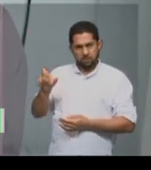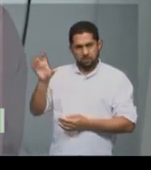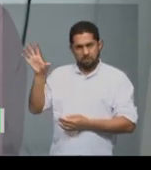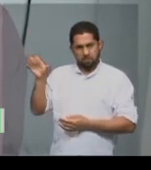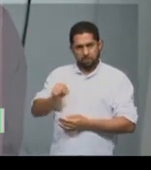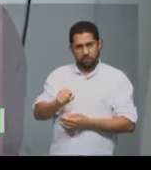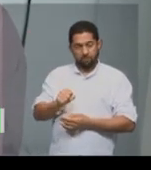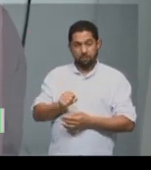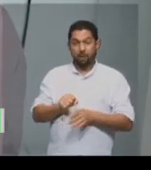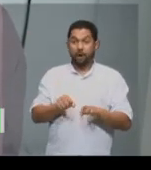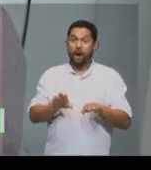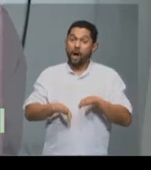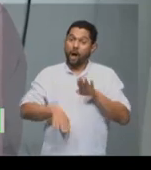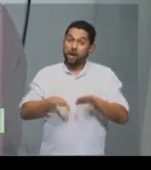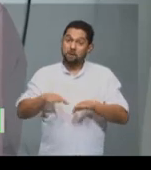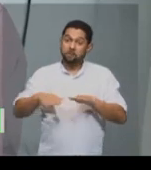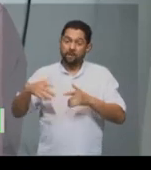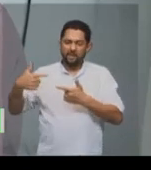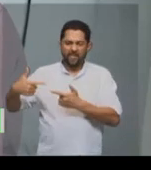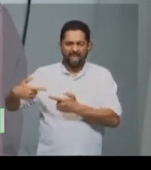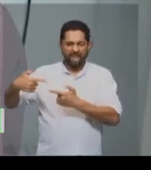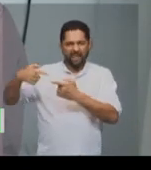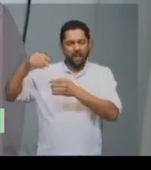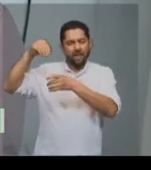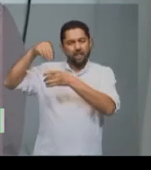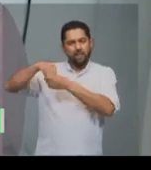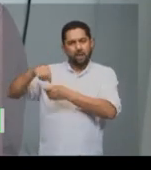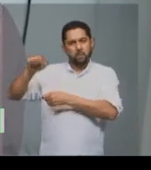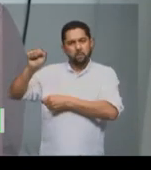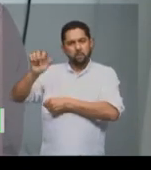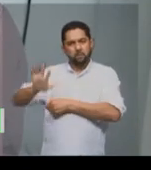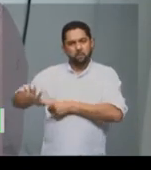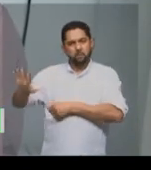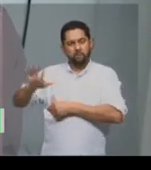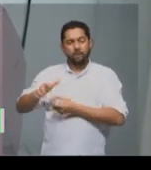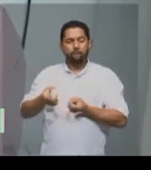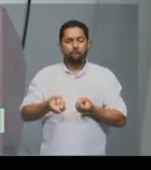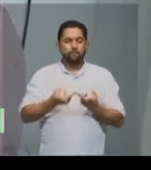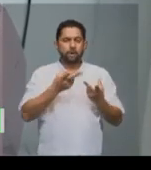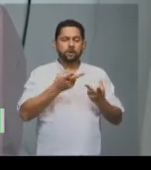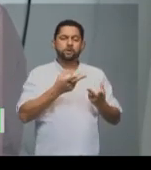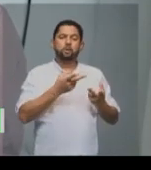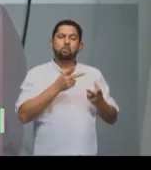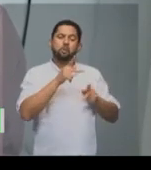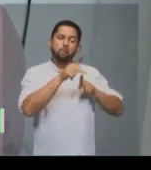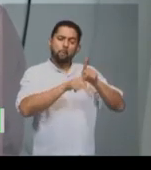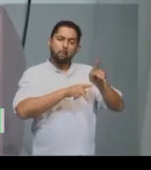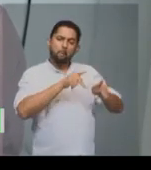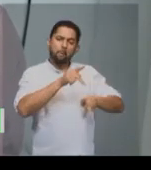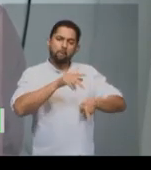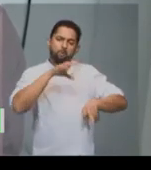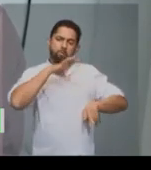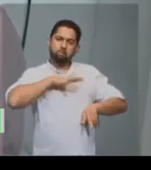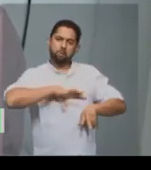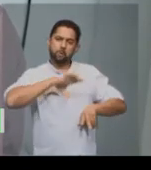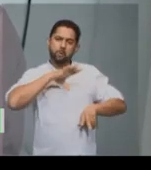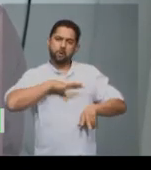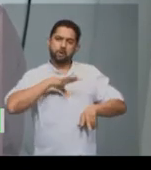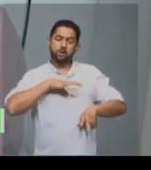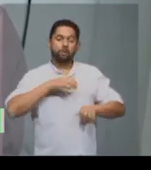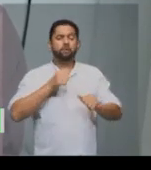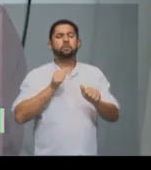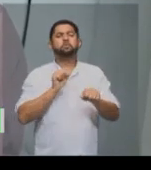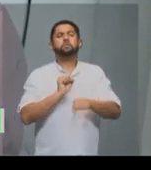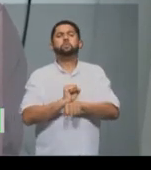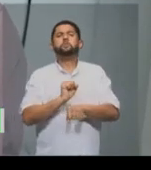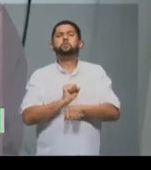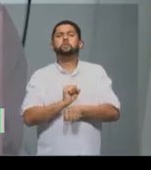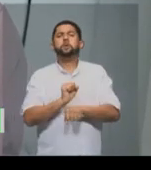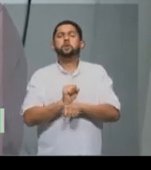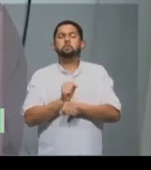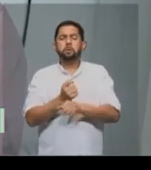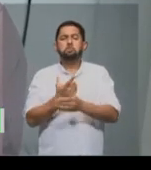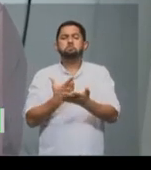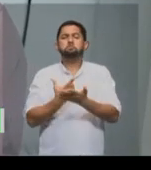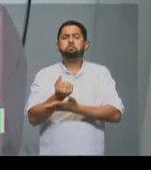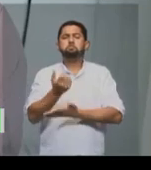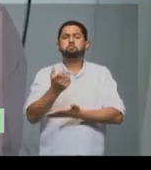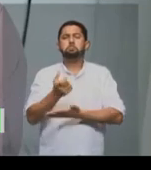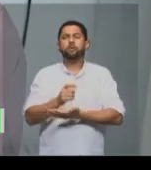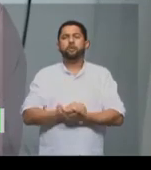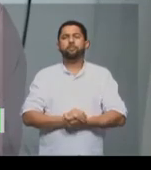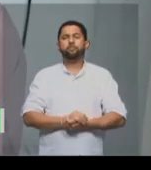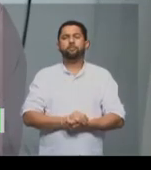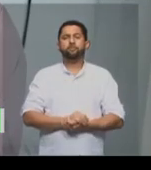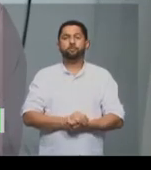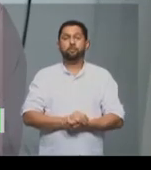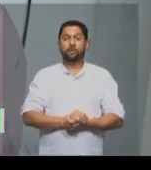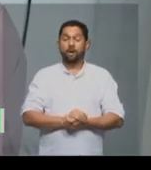tribo do próprio continente africano e vendido aos portugueses que ficavam lá na praia, lá na costa. Geralmente,